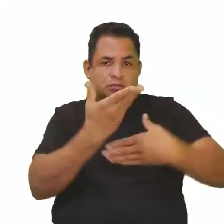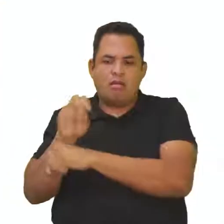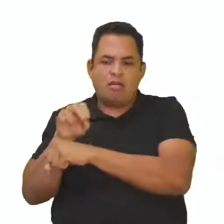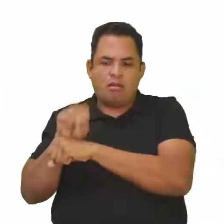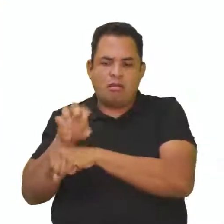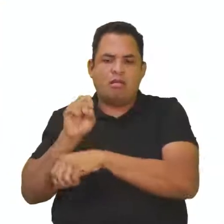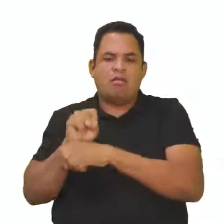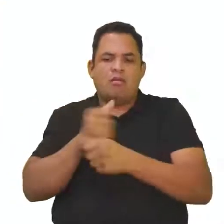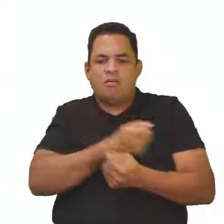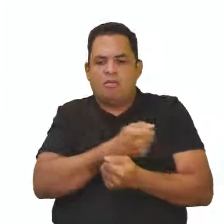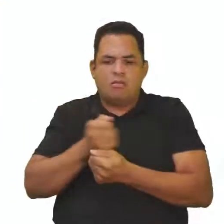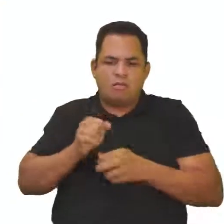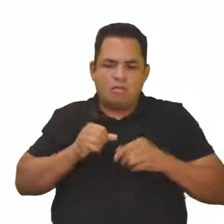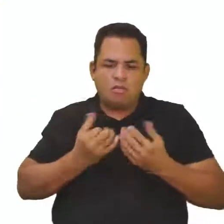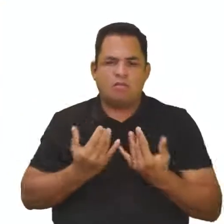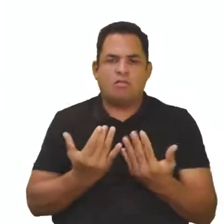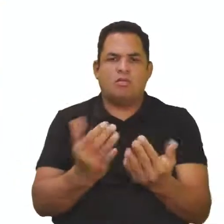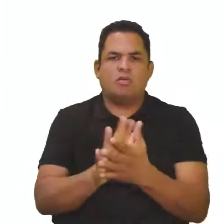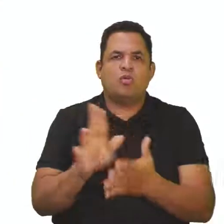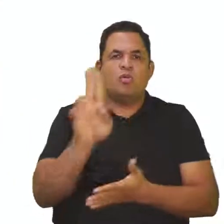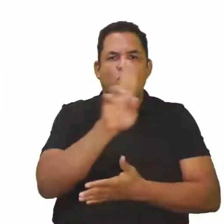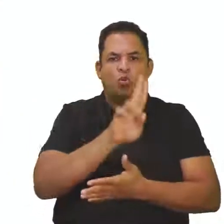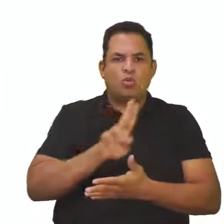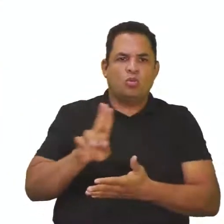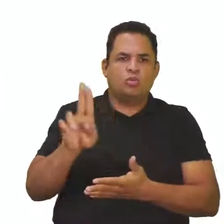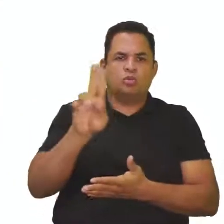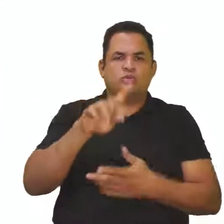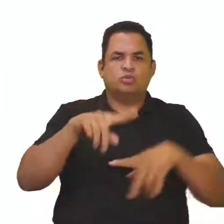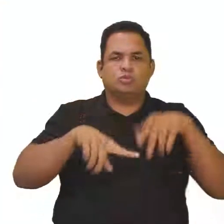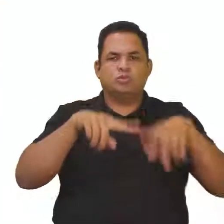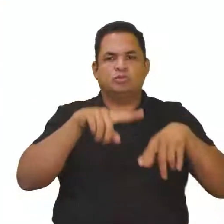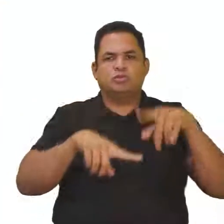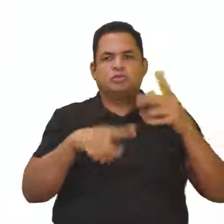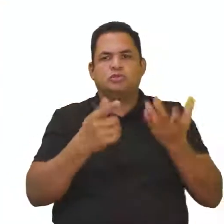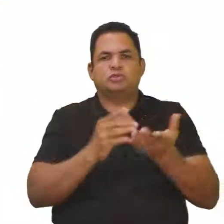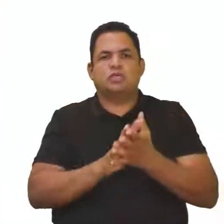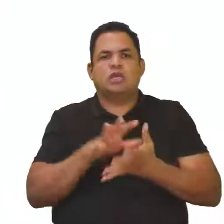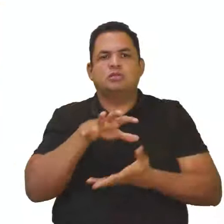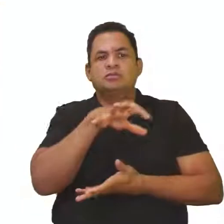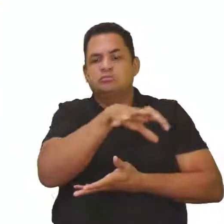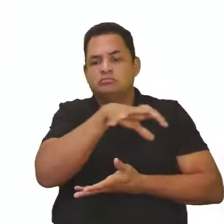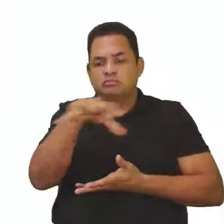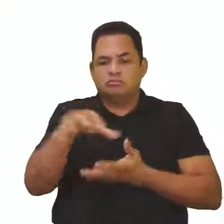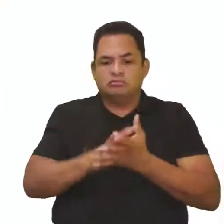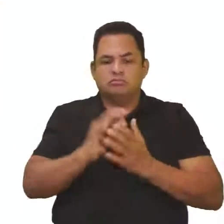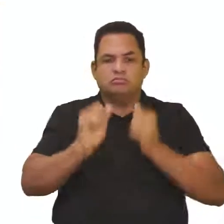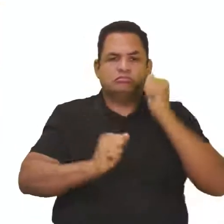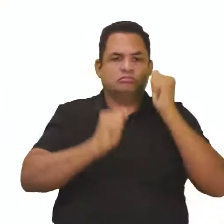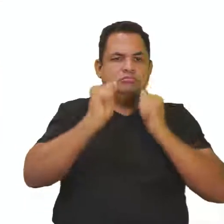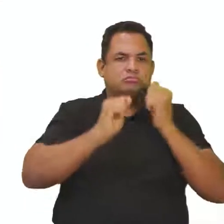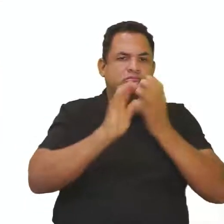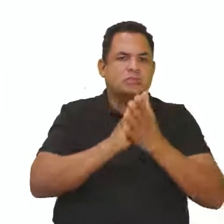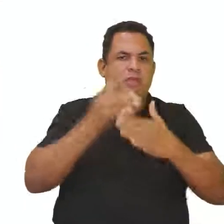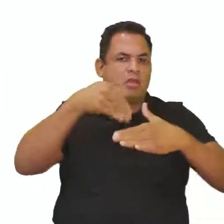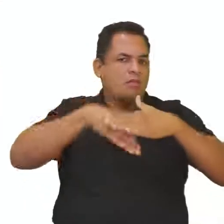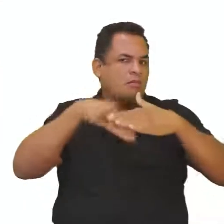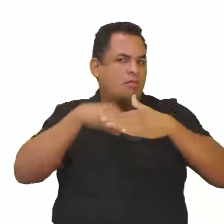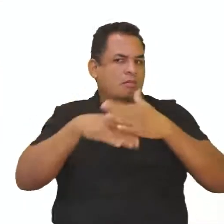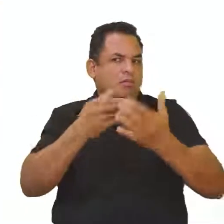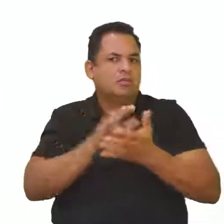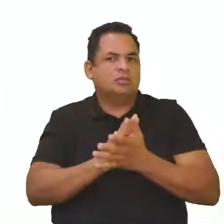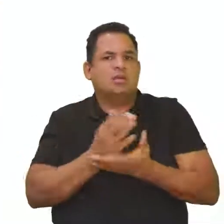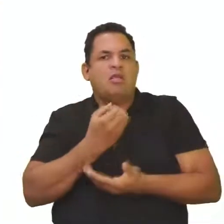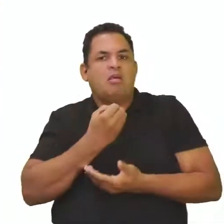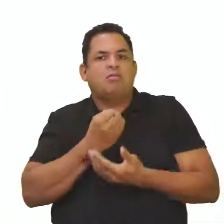químicos destinados ao uso nos setores de produção. Também são usados nos setores de armazenamento e